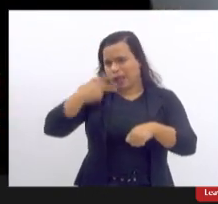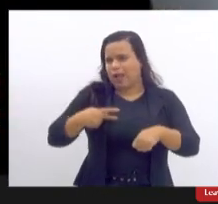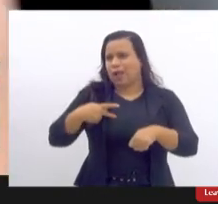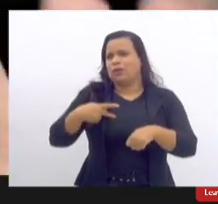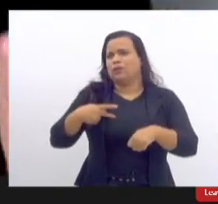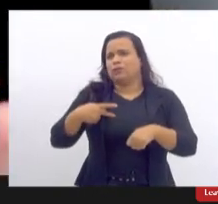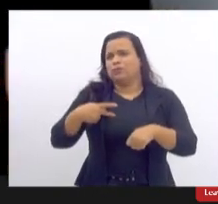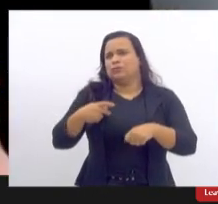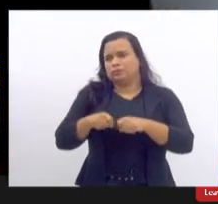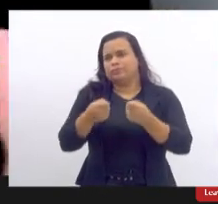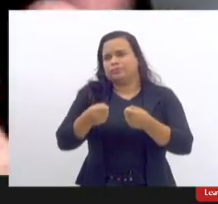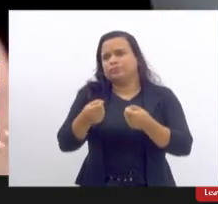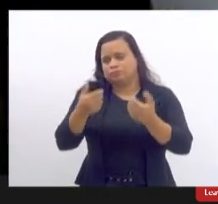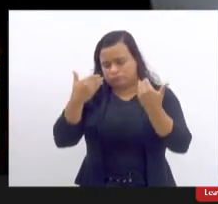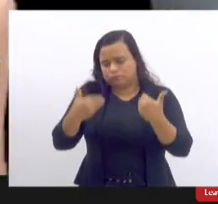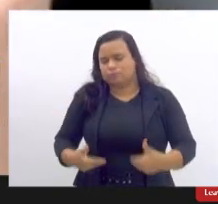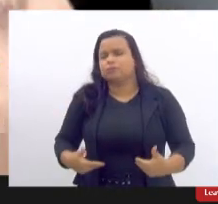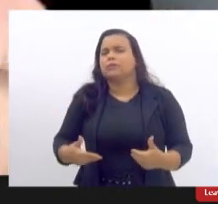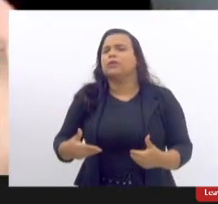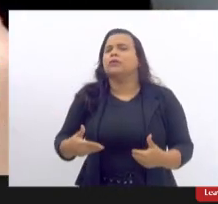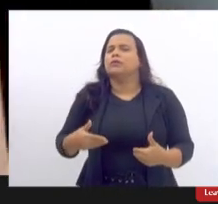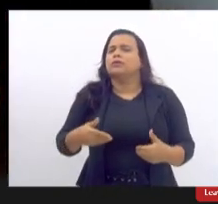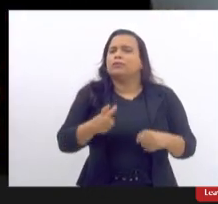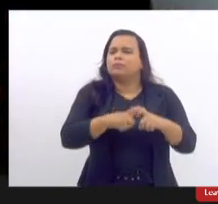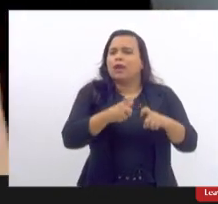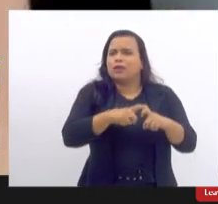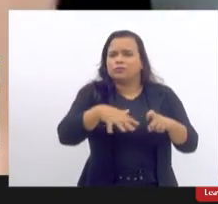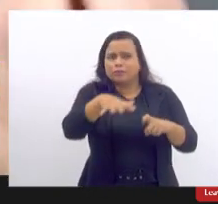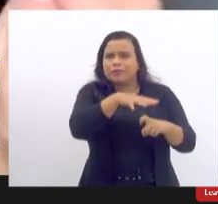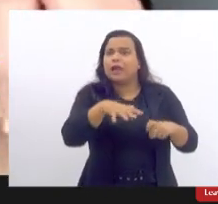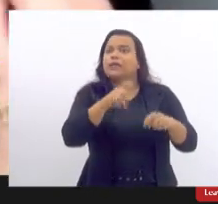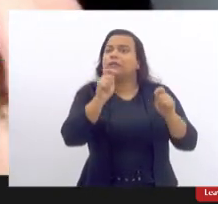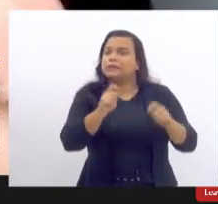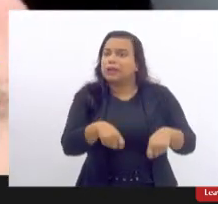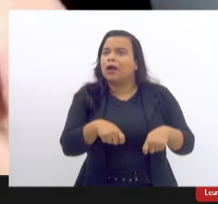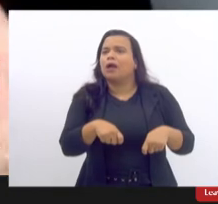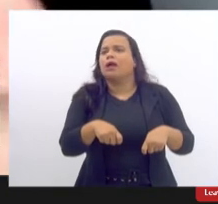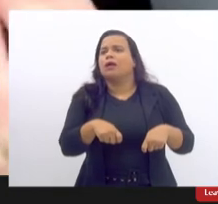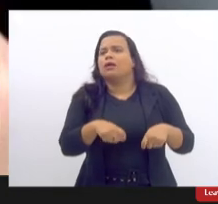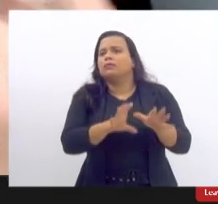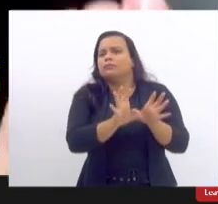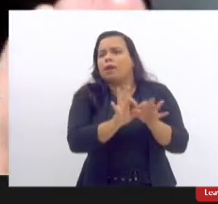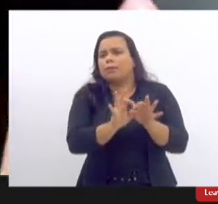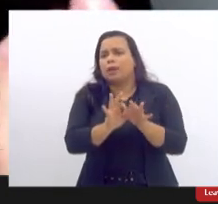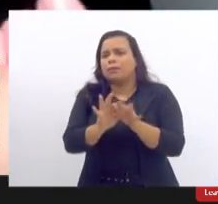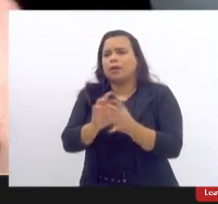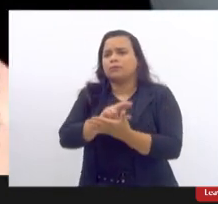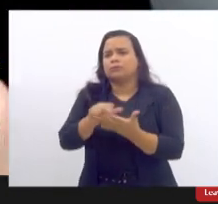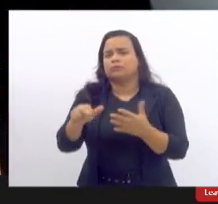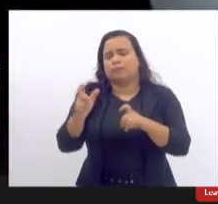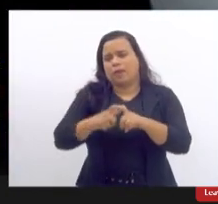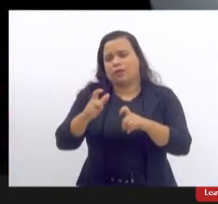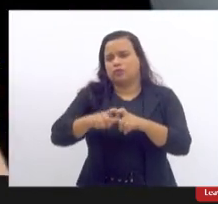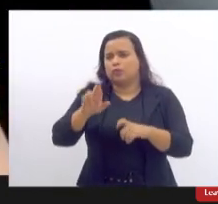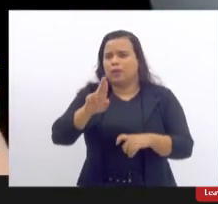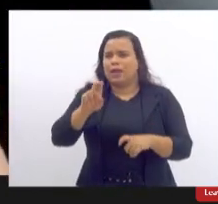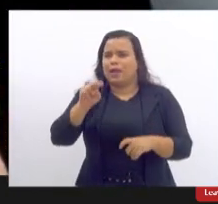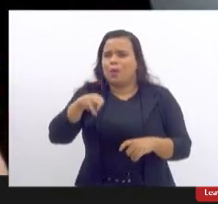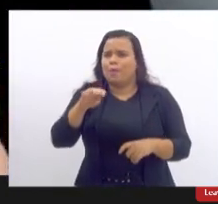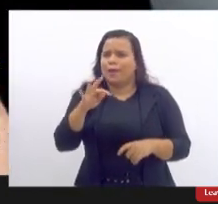falar muito com mais propriedade do que eu mas geralmente são feitos realmente por reumatologistas então